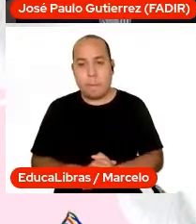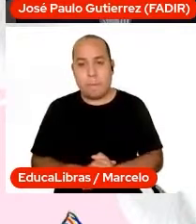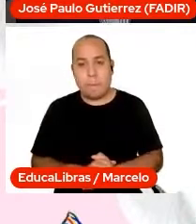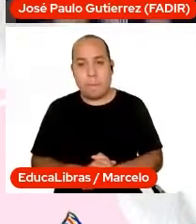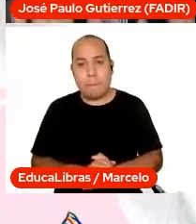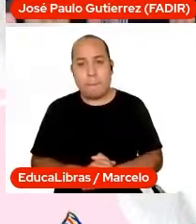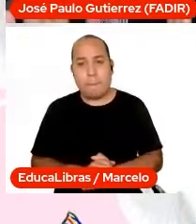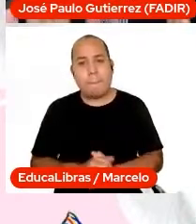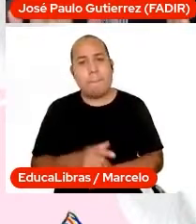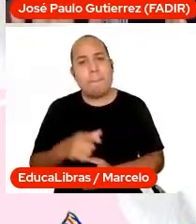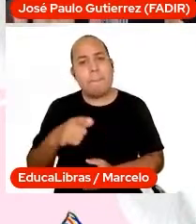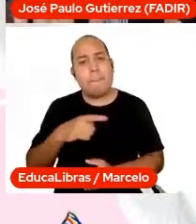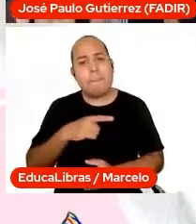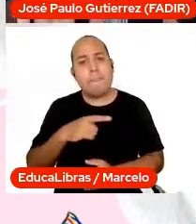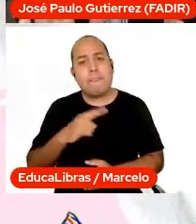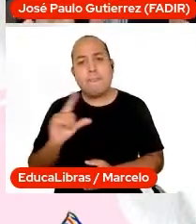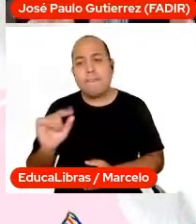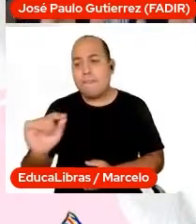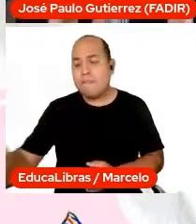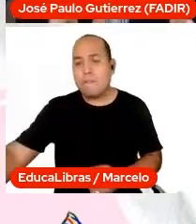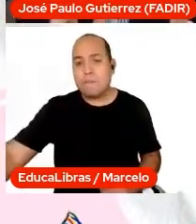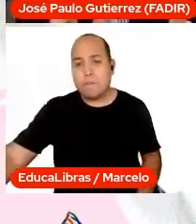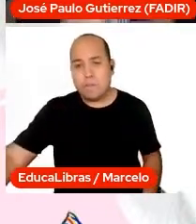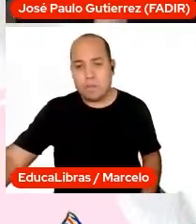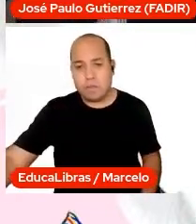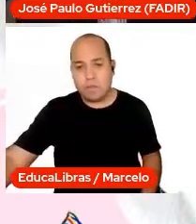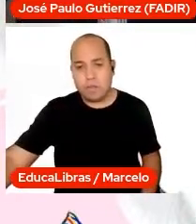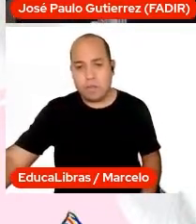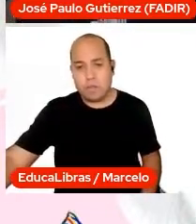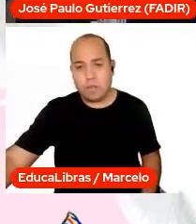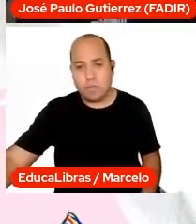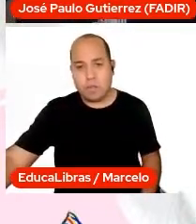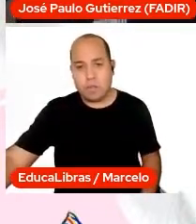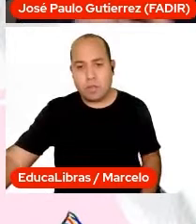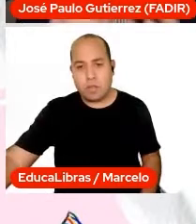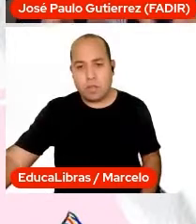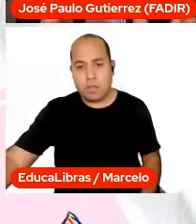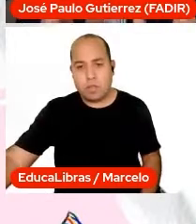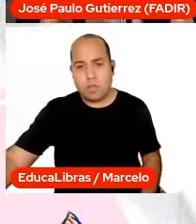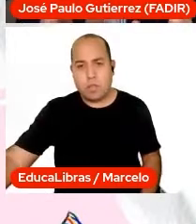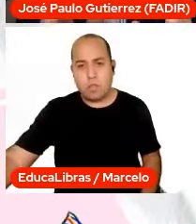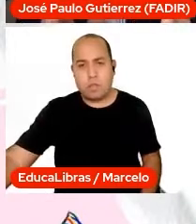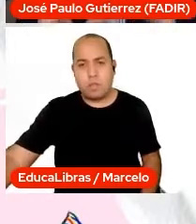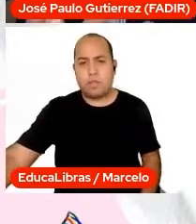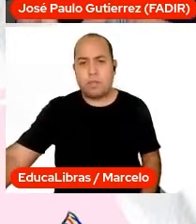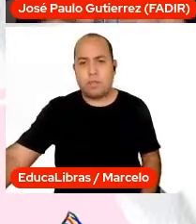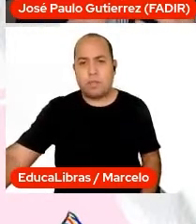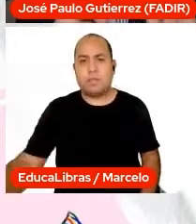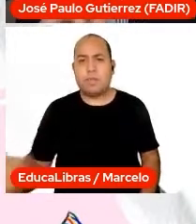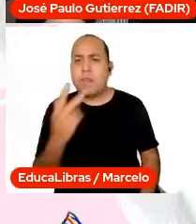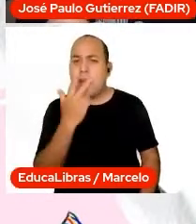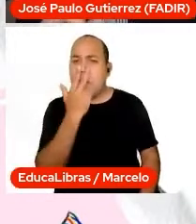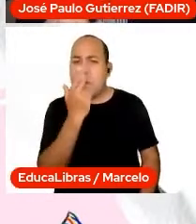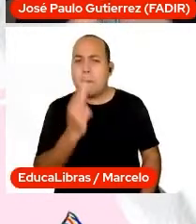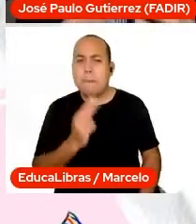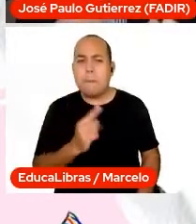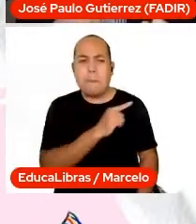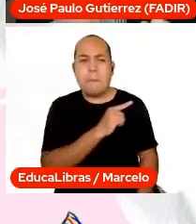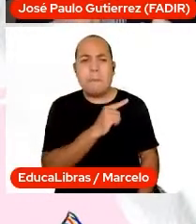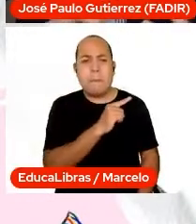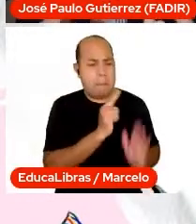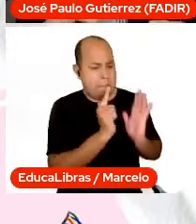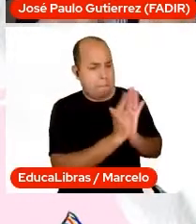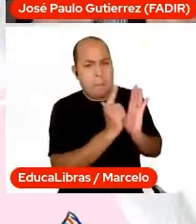Nós temos aqui, gente, eu coloquei assim essa página em branco, porque os direitos humanos, uma vez que você começa a ter